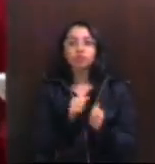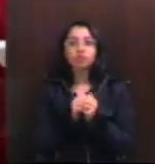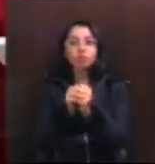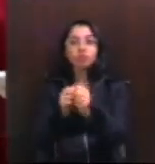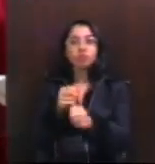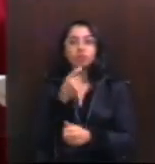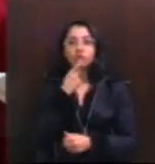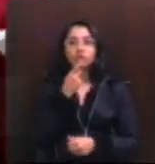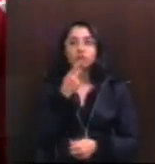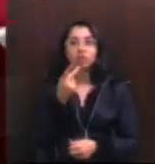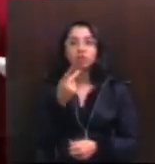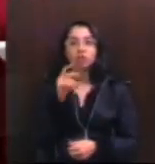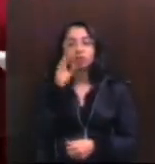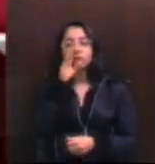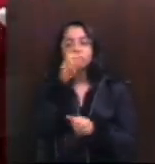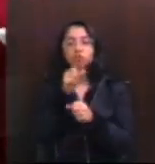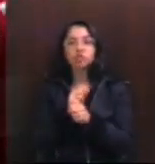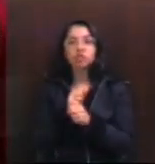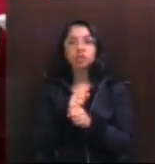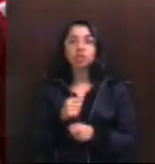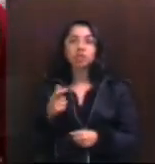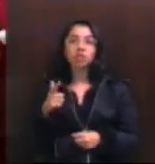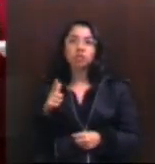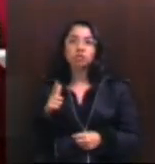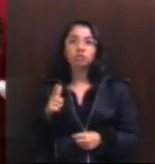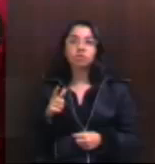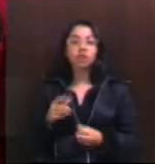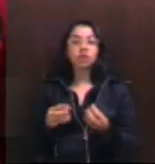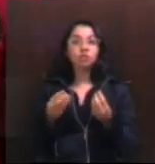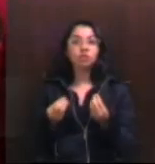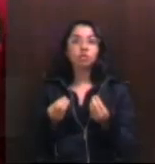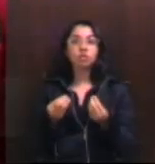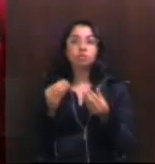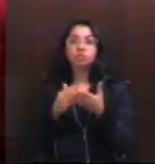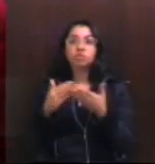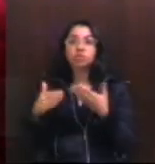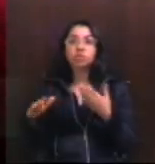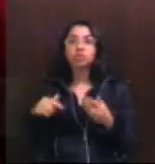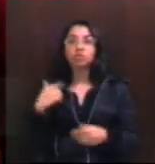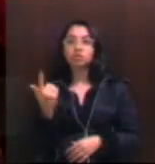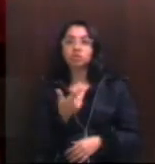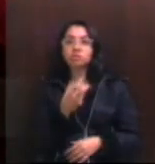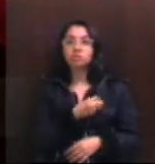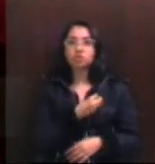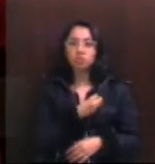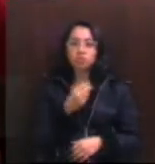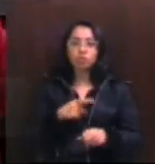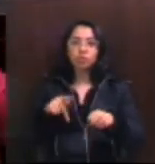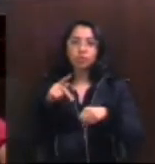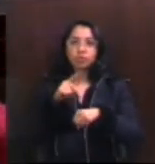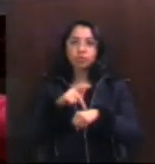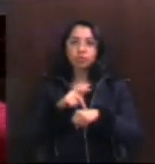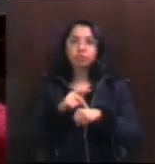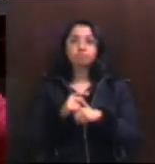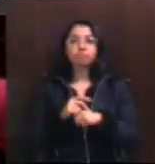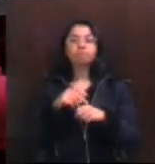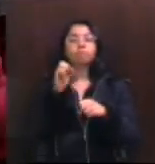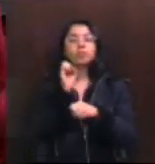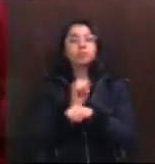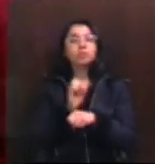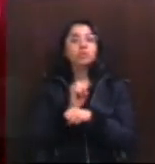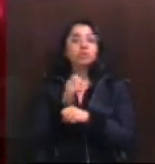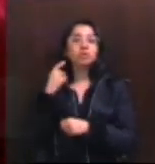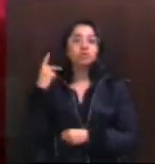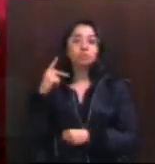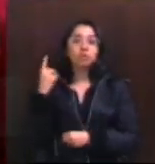hoje aqui dizer e reiterar que efetivamente não há como dissociar o que nós estamos vivendo hoje, no país e o estamos vivendo no Estado. A